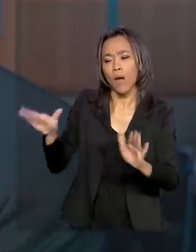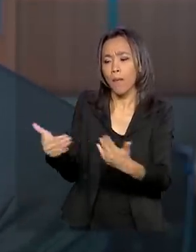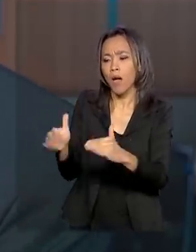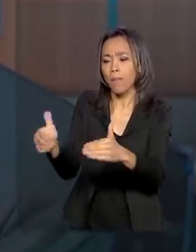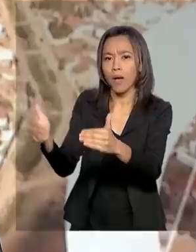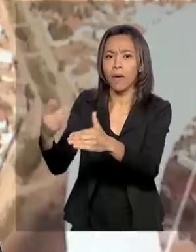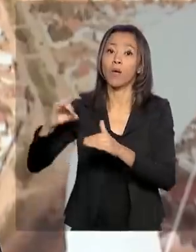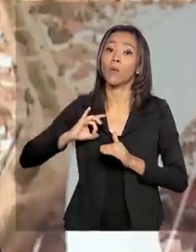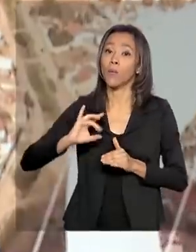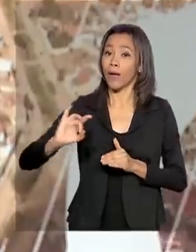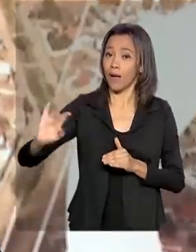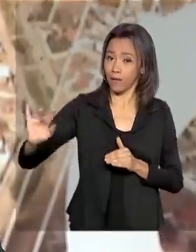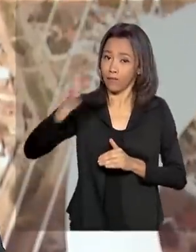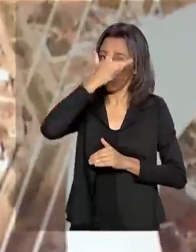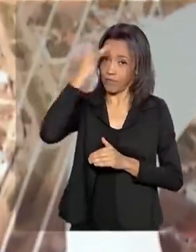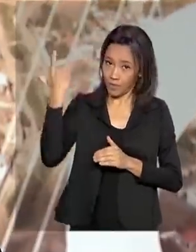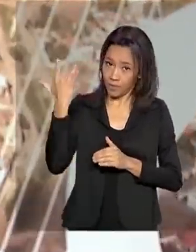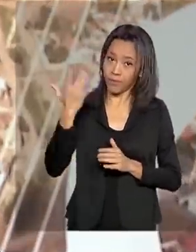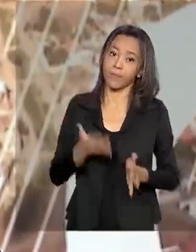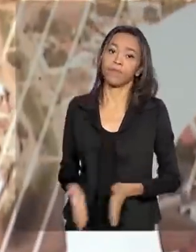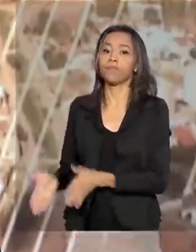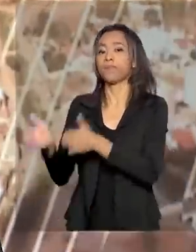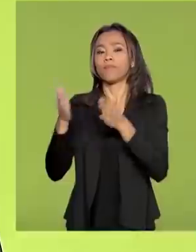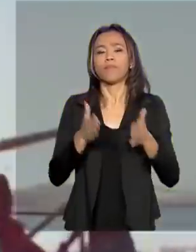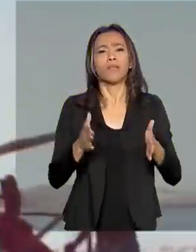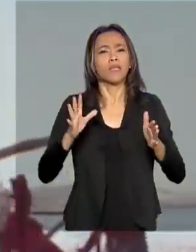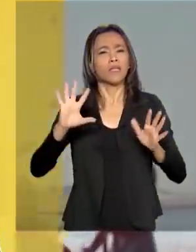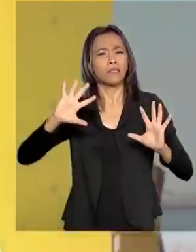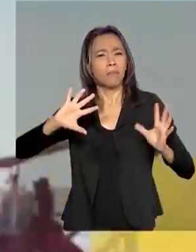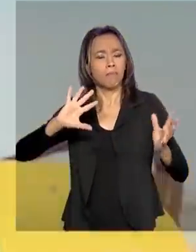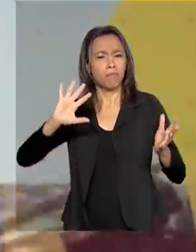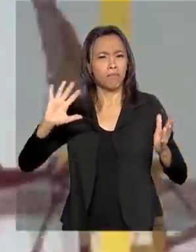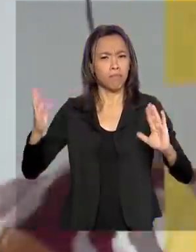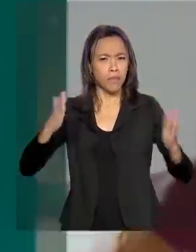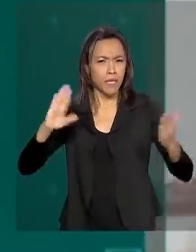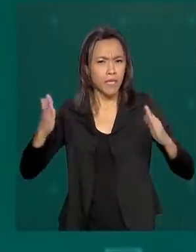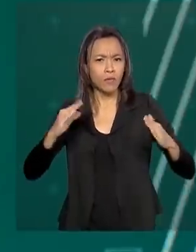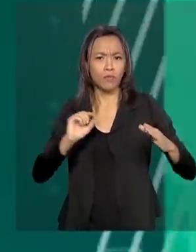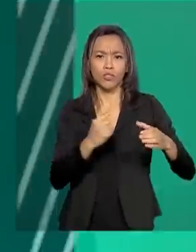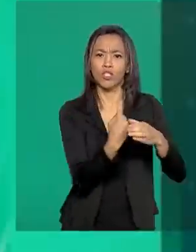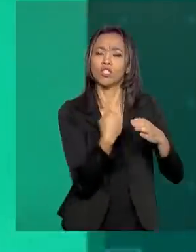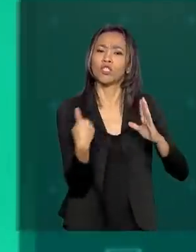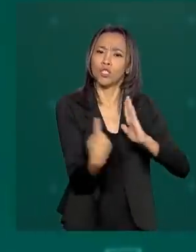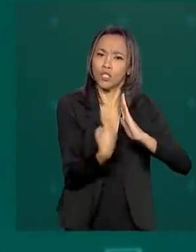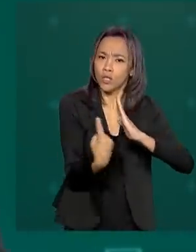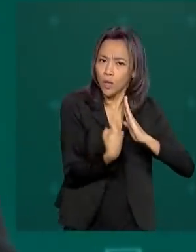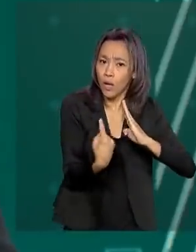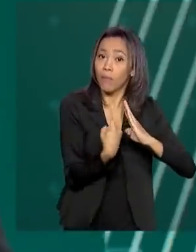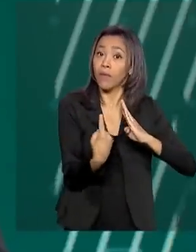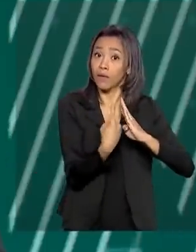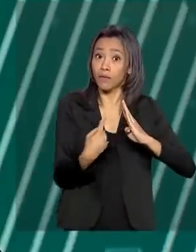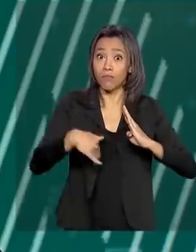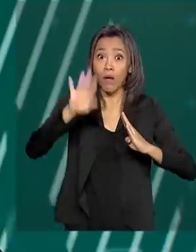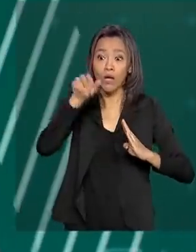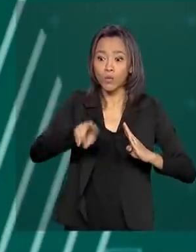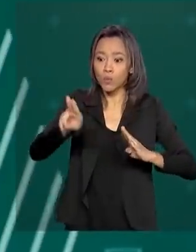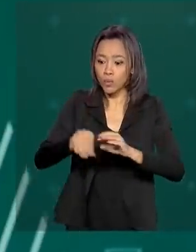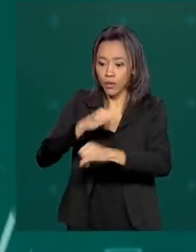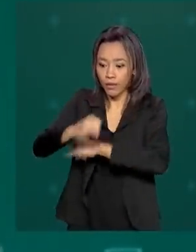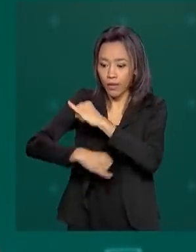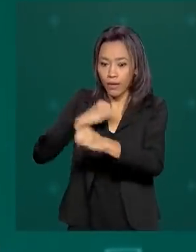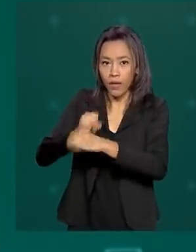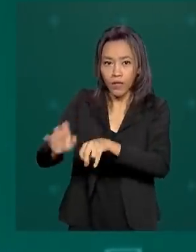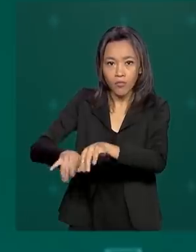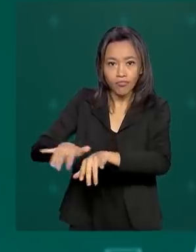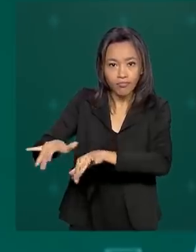consumidor. Em tempos de isolamento, os serviços digitais são cada vez mais utilizados. Pensando